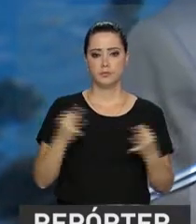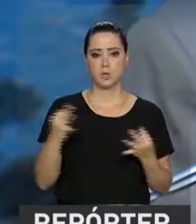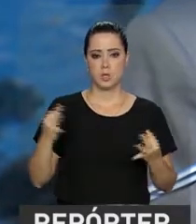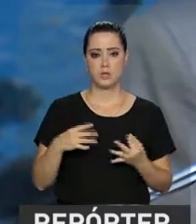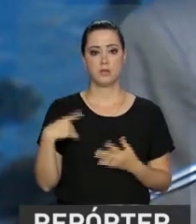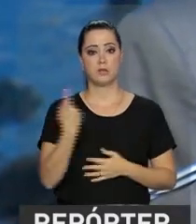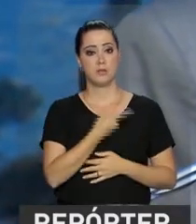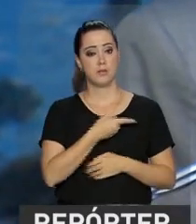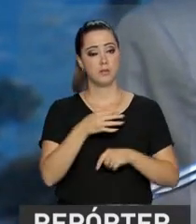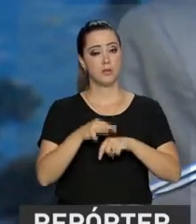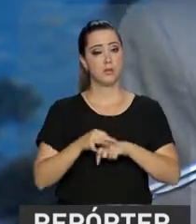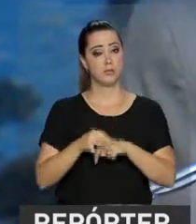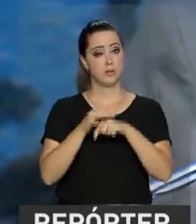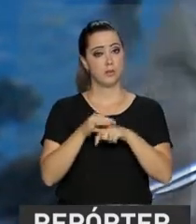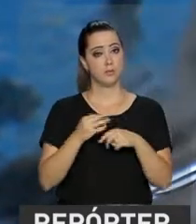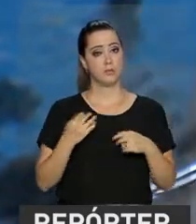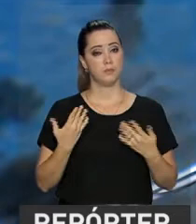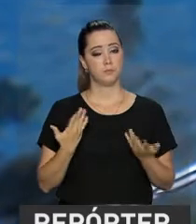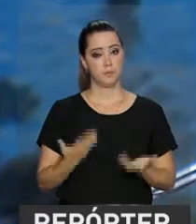da nossa carne,